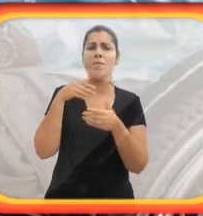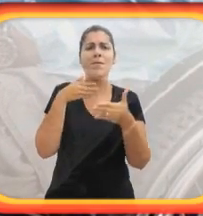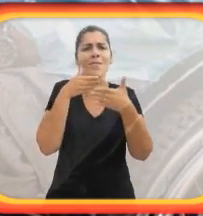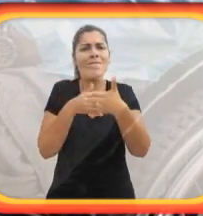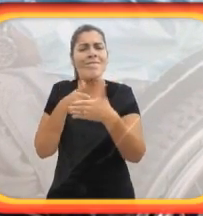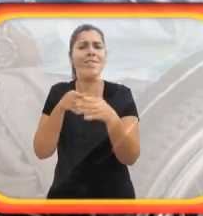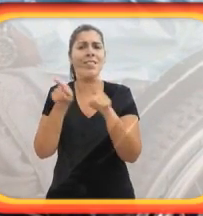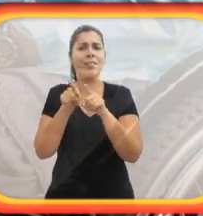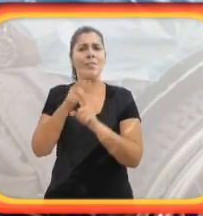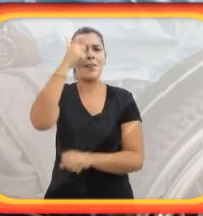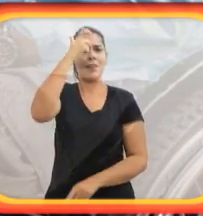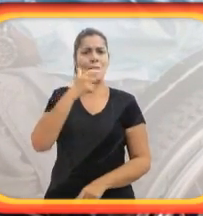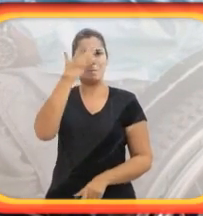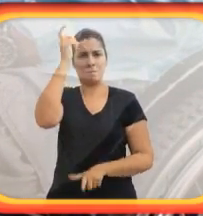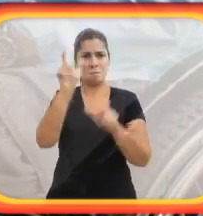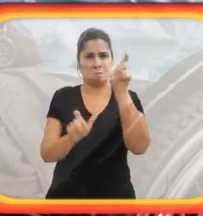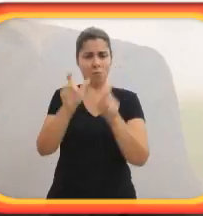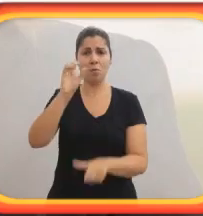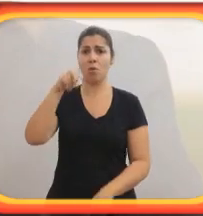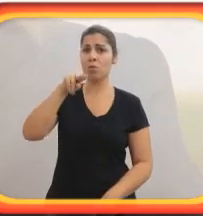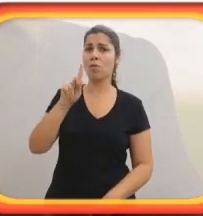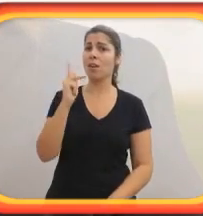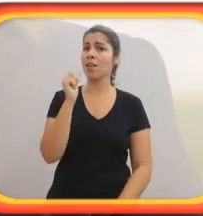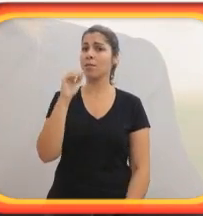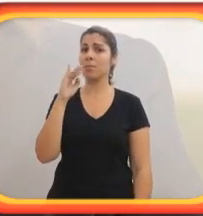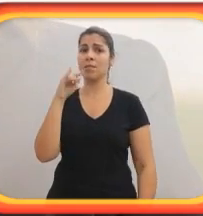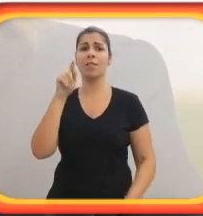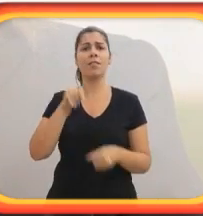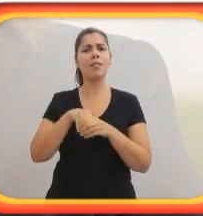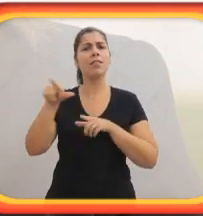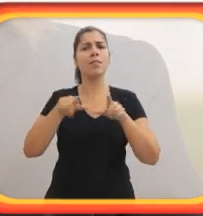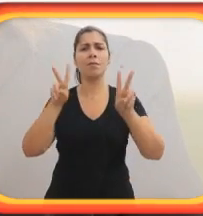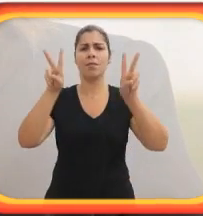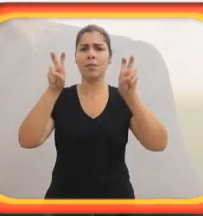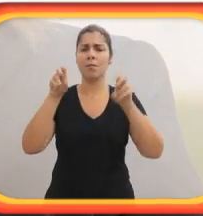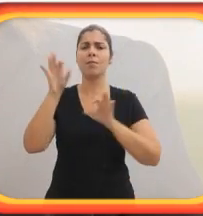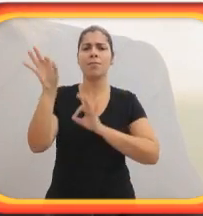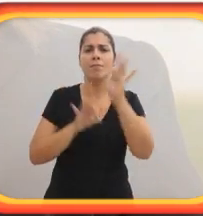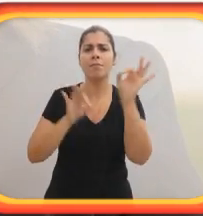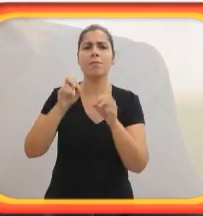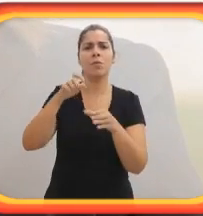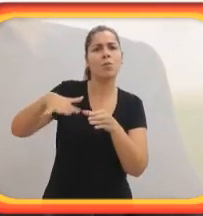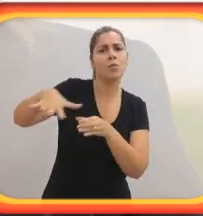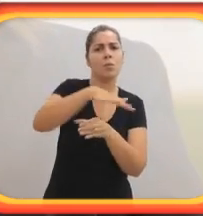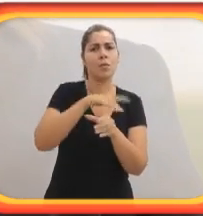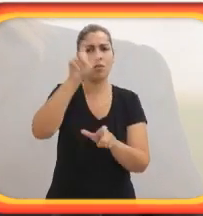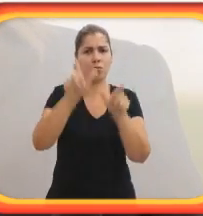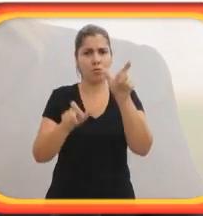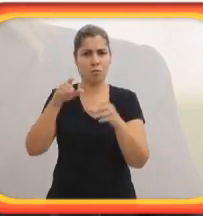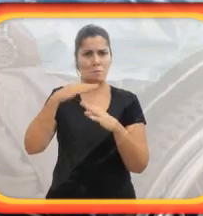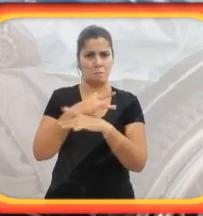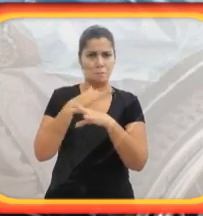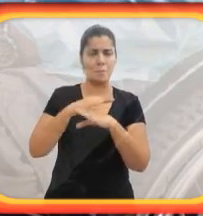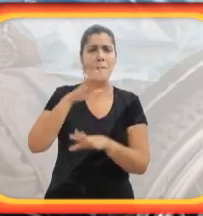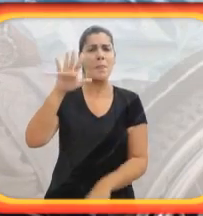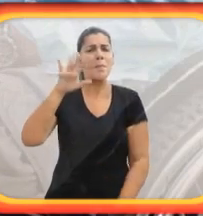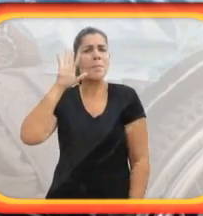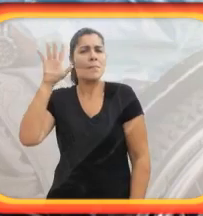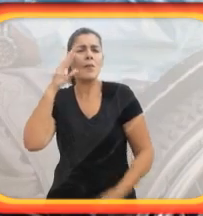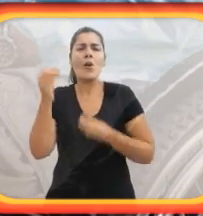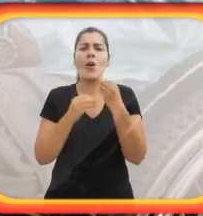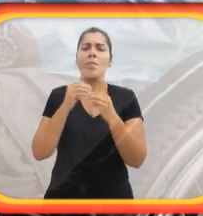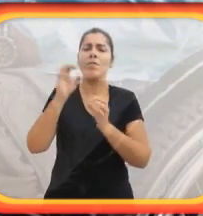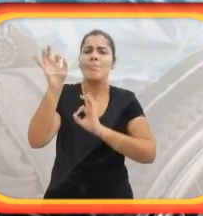das barreiras de atitude também das pessoas. E o ONU Habitat, ele trabalha com o tema do planejamento urbano. Como